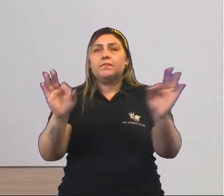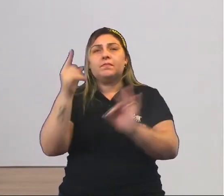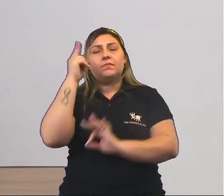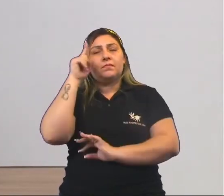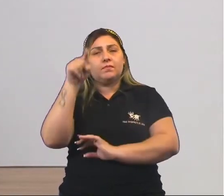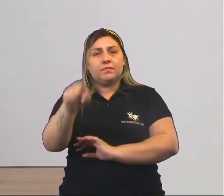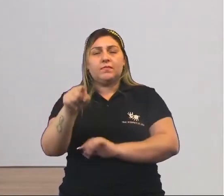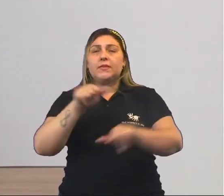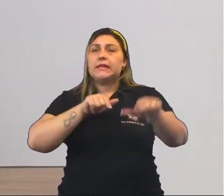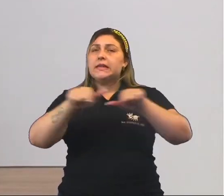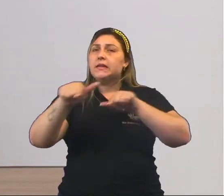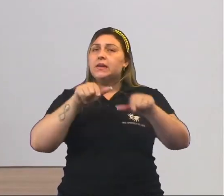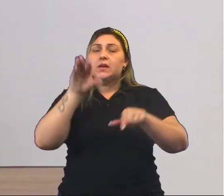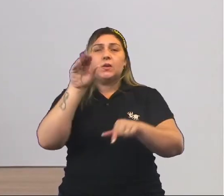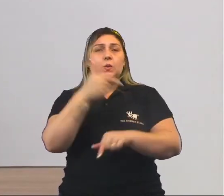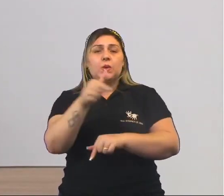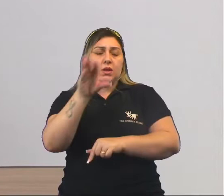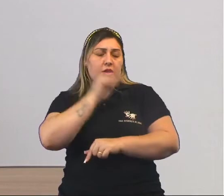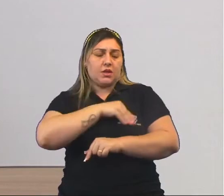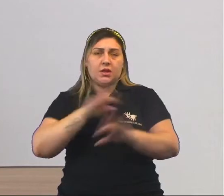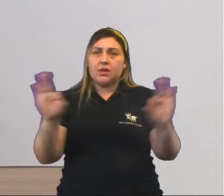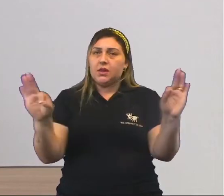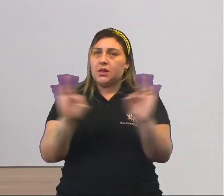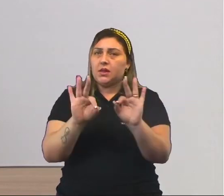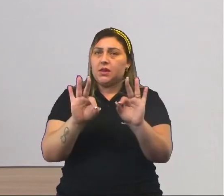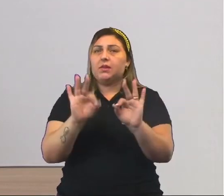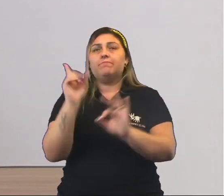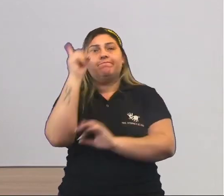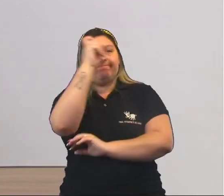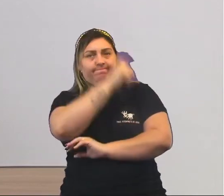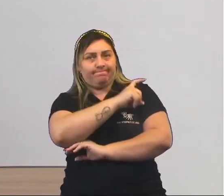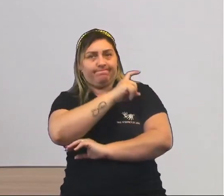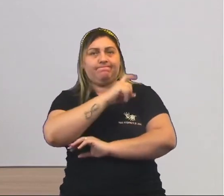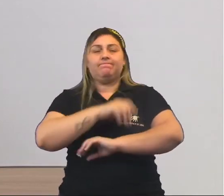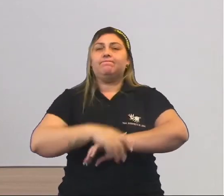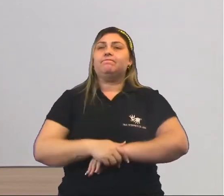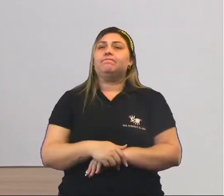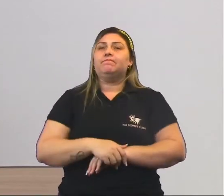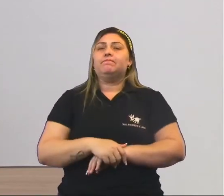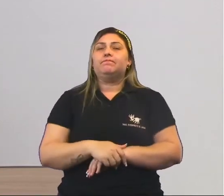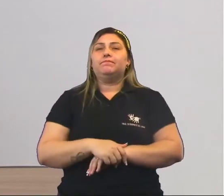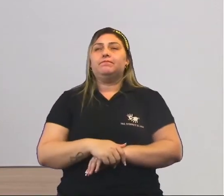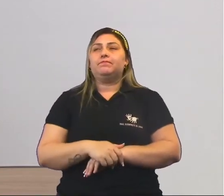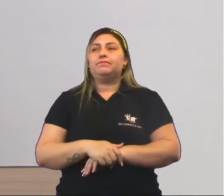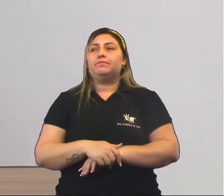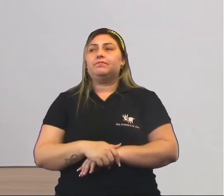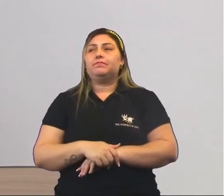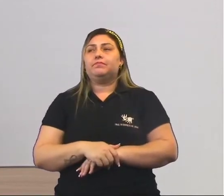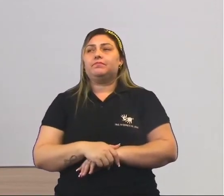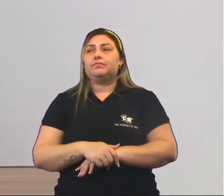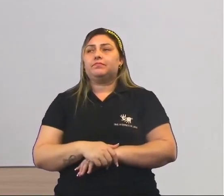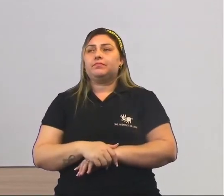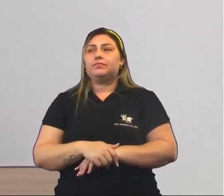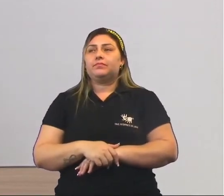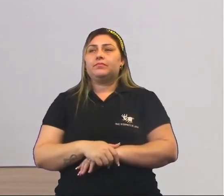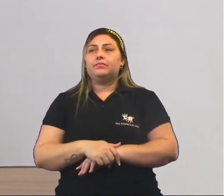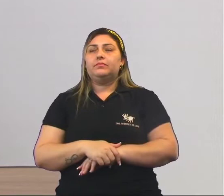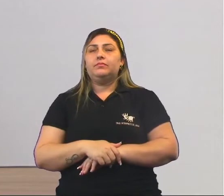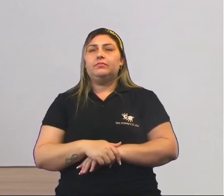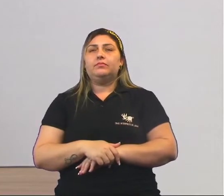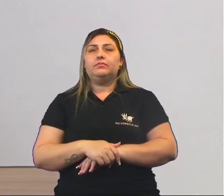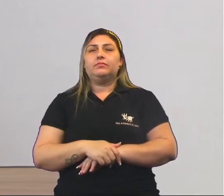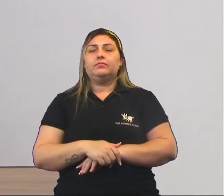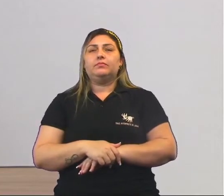exercer uma atividade profissional e você não receber por aquilo. Você não receber, às vezes receber muito menos do que você